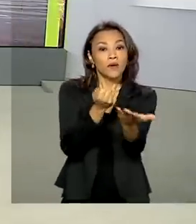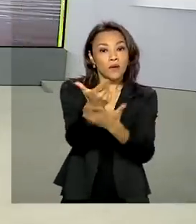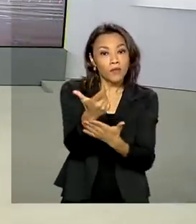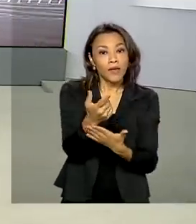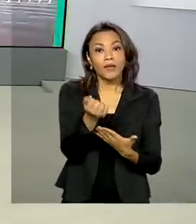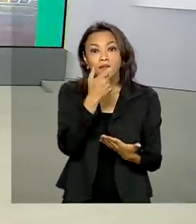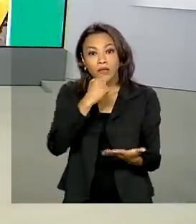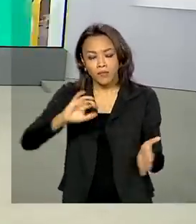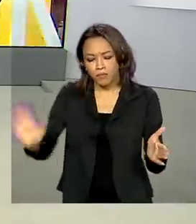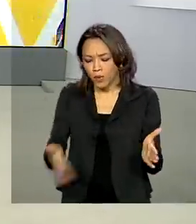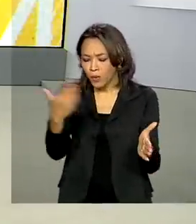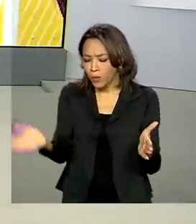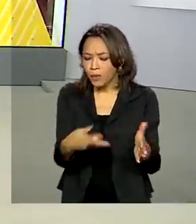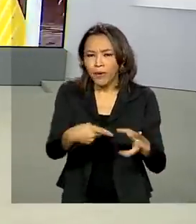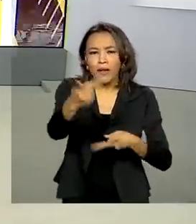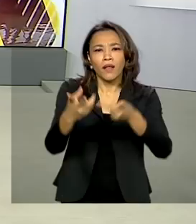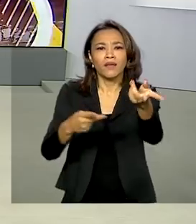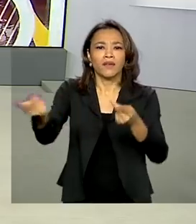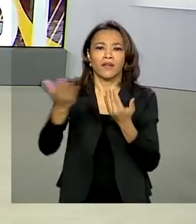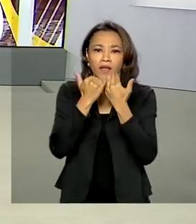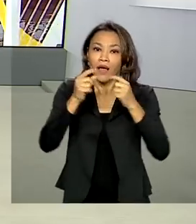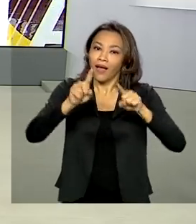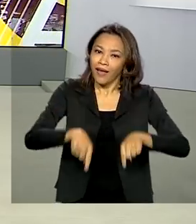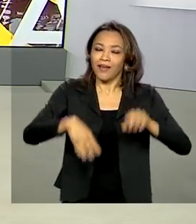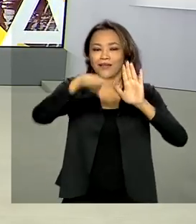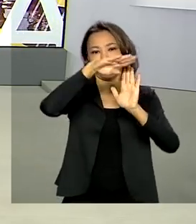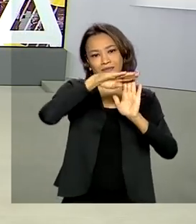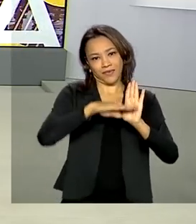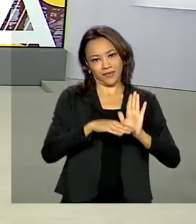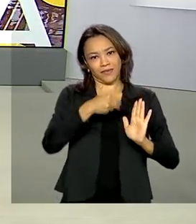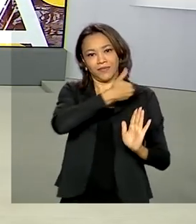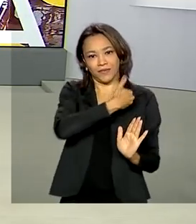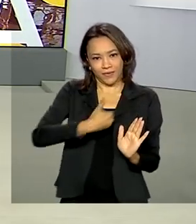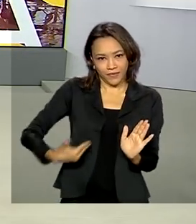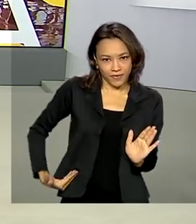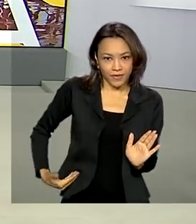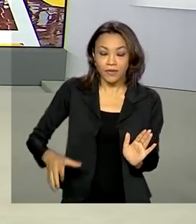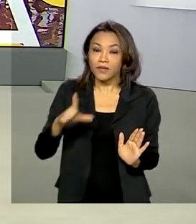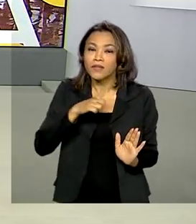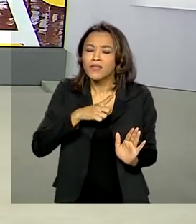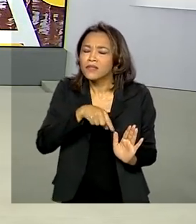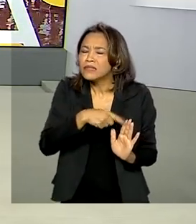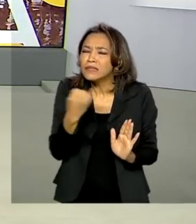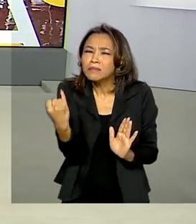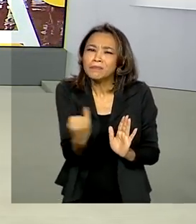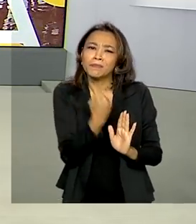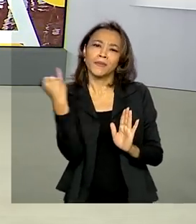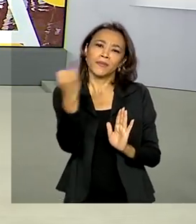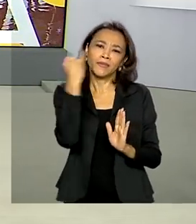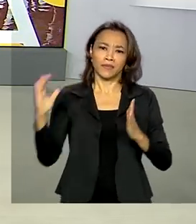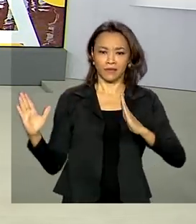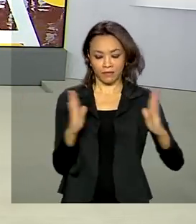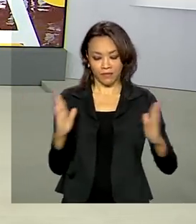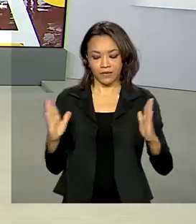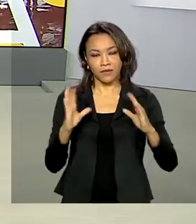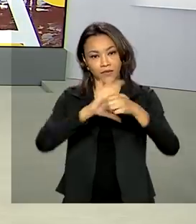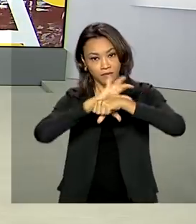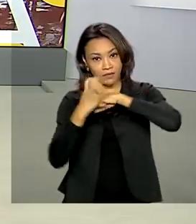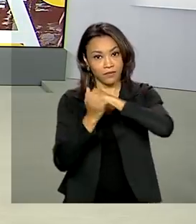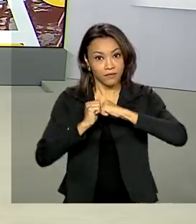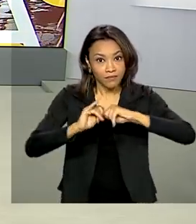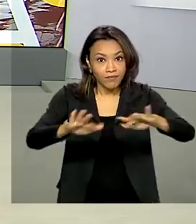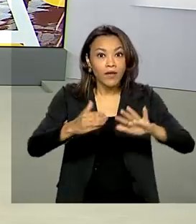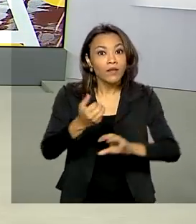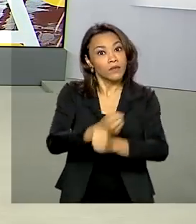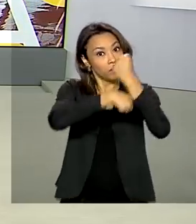à mesa de quem precisa. É o programa de aquisição de alimentos, que teve importância fundamental durante a pandemia. Só no ano